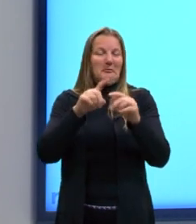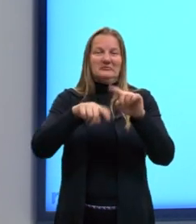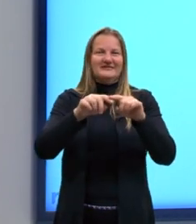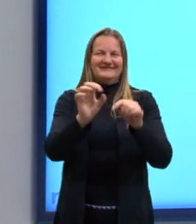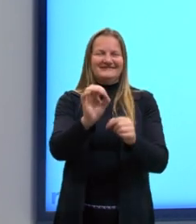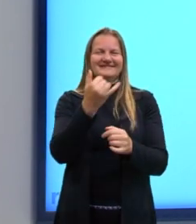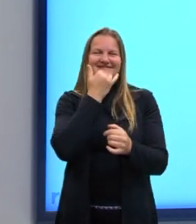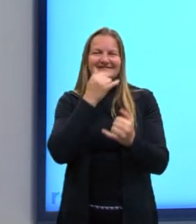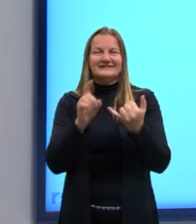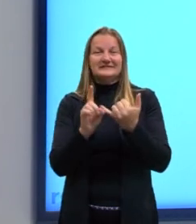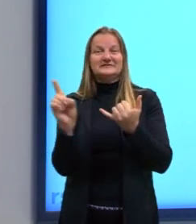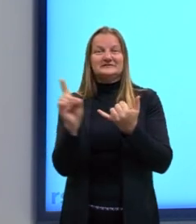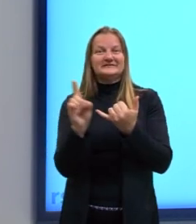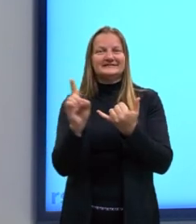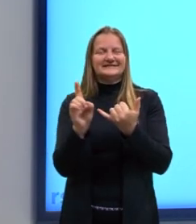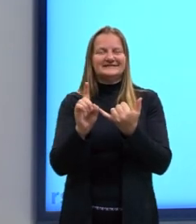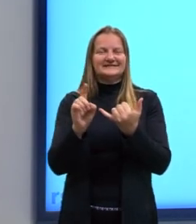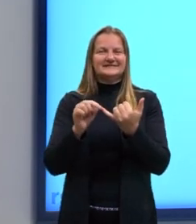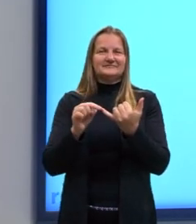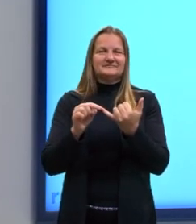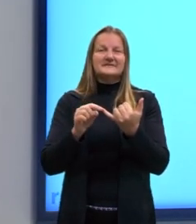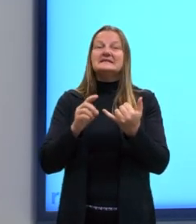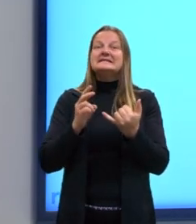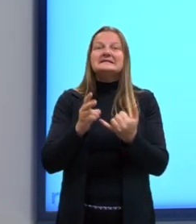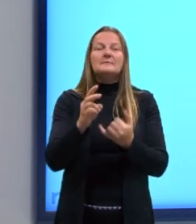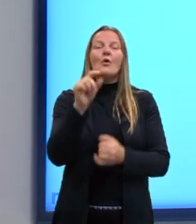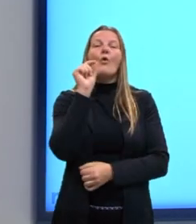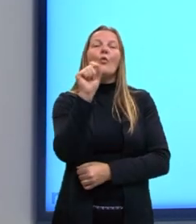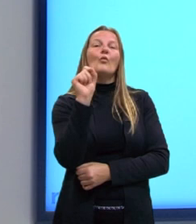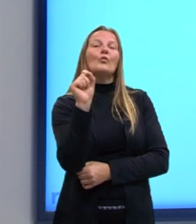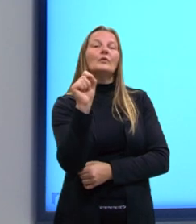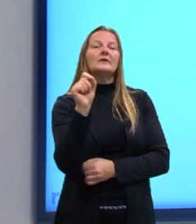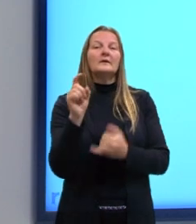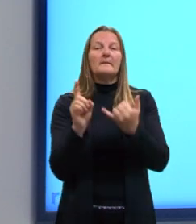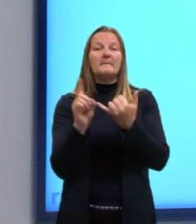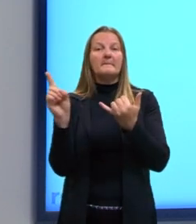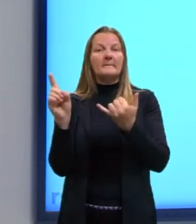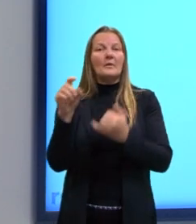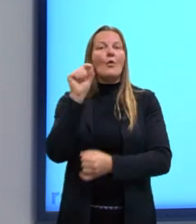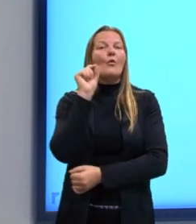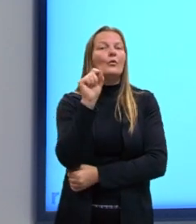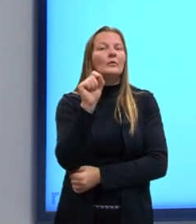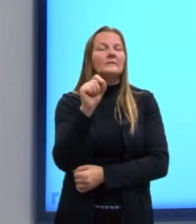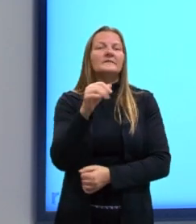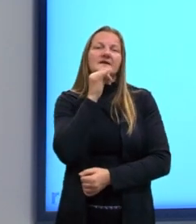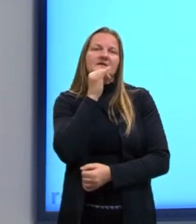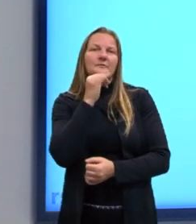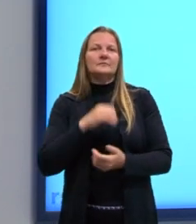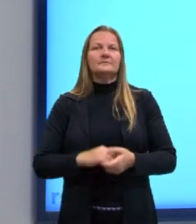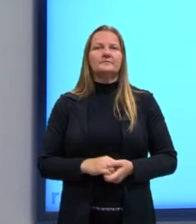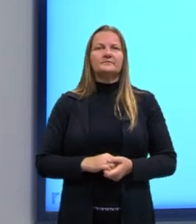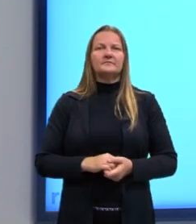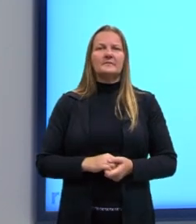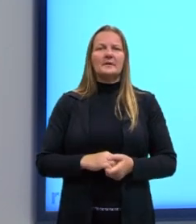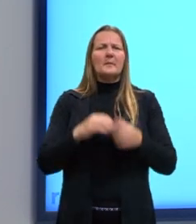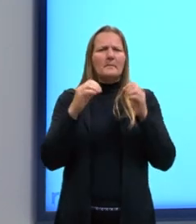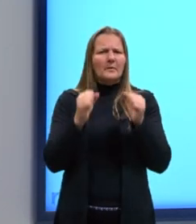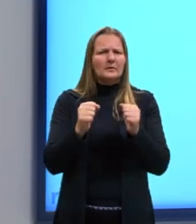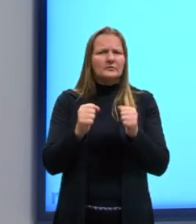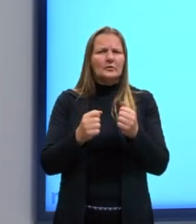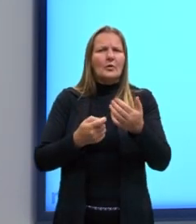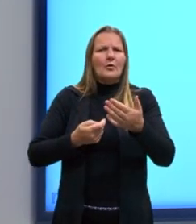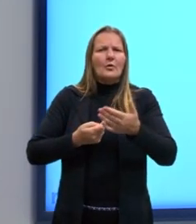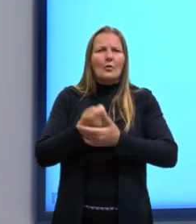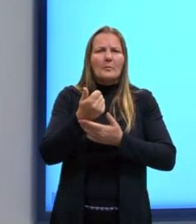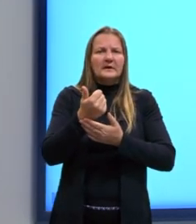verbo será sempre o que? Então, olhem ali de novo os exemplos. Eu posso dizer só